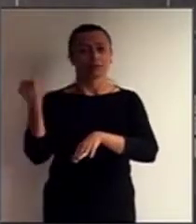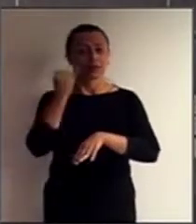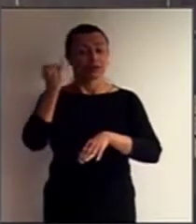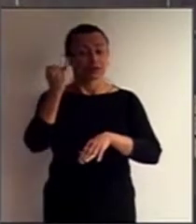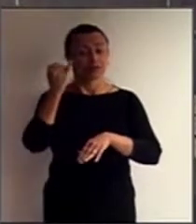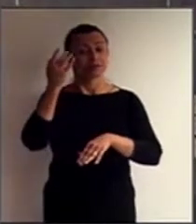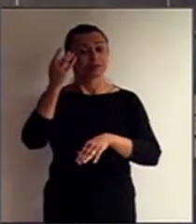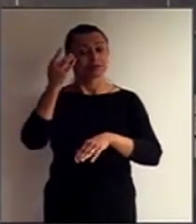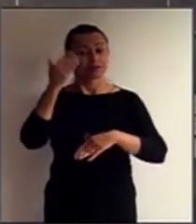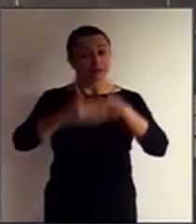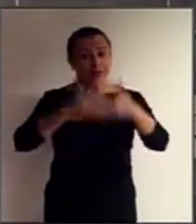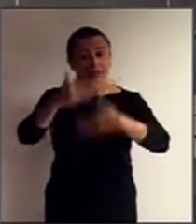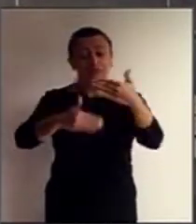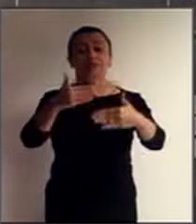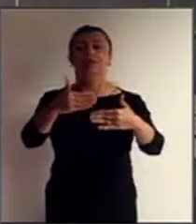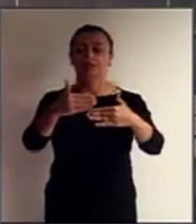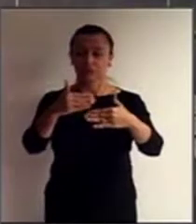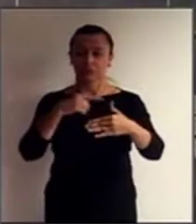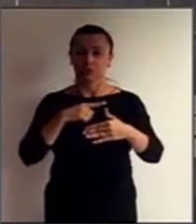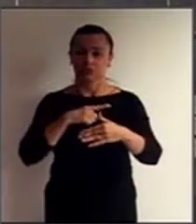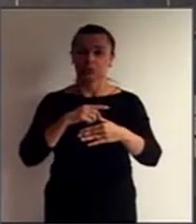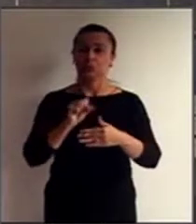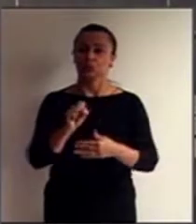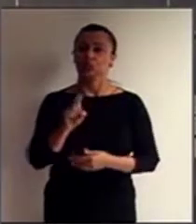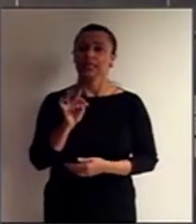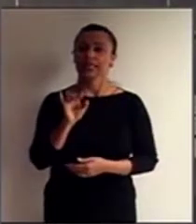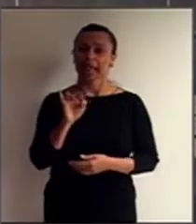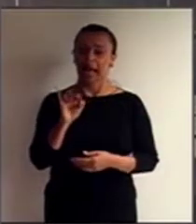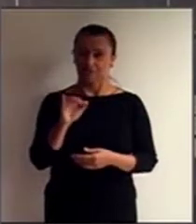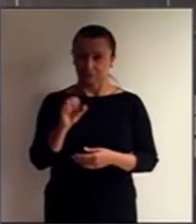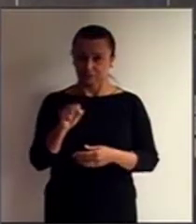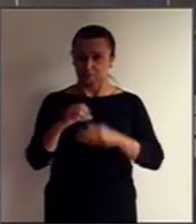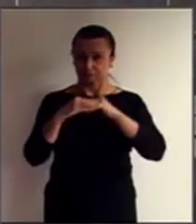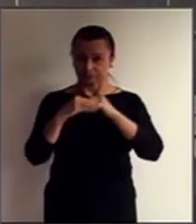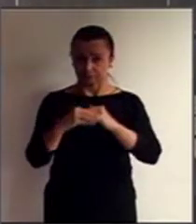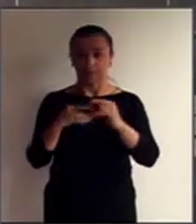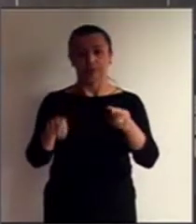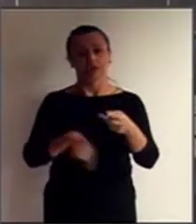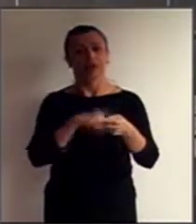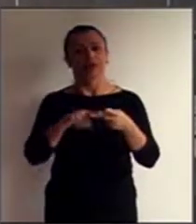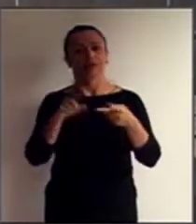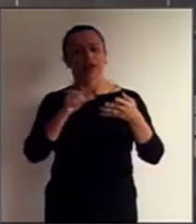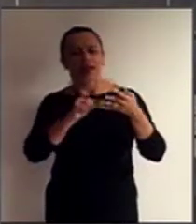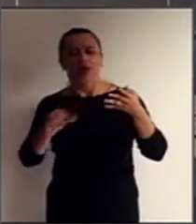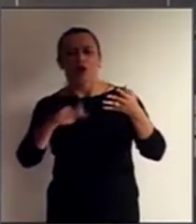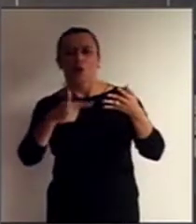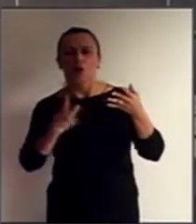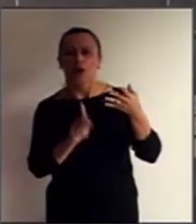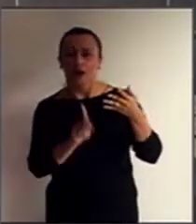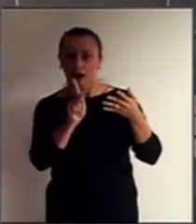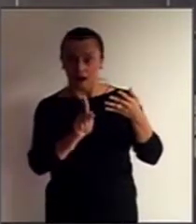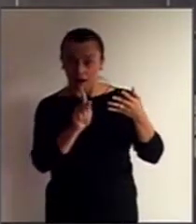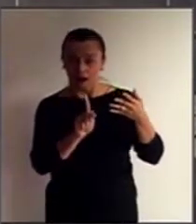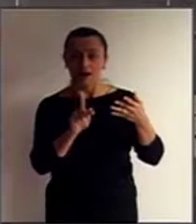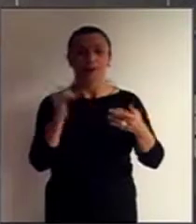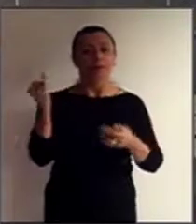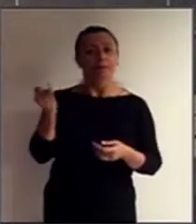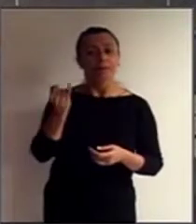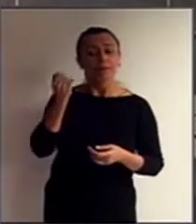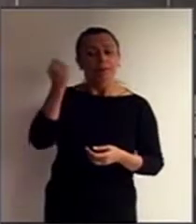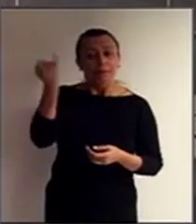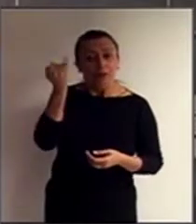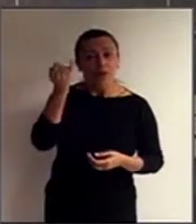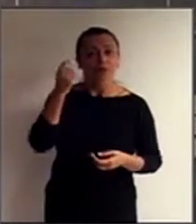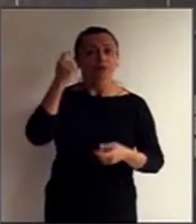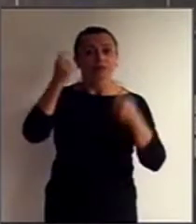sustentável. Externando também numa outra linha, na K, a preocupação pelo fato das pessoas com